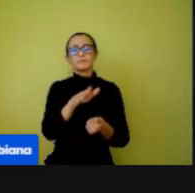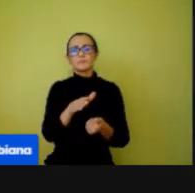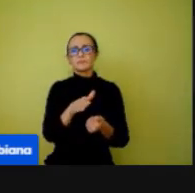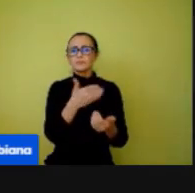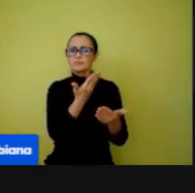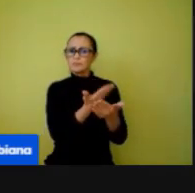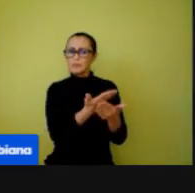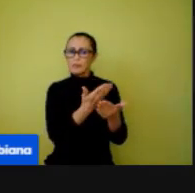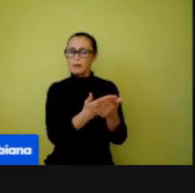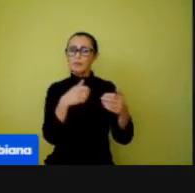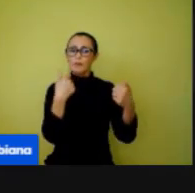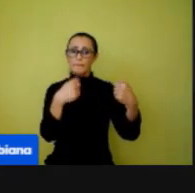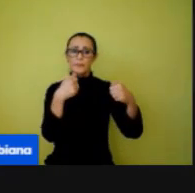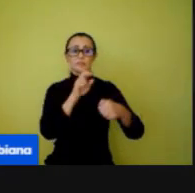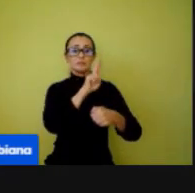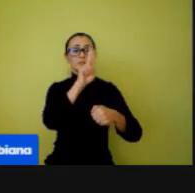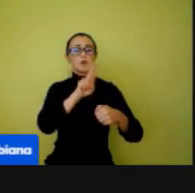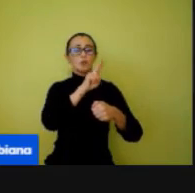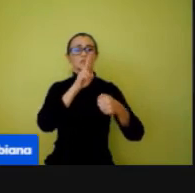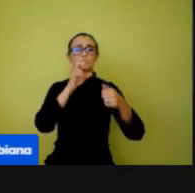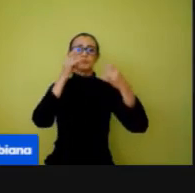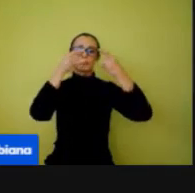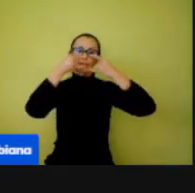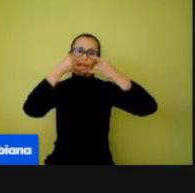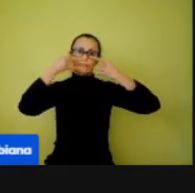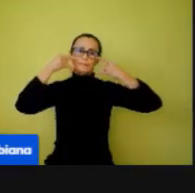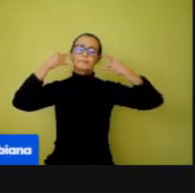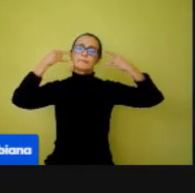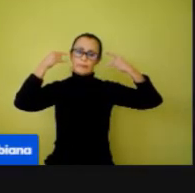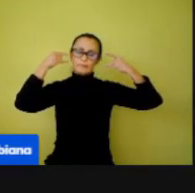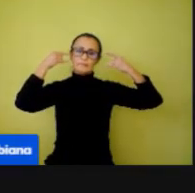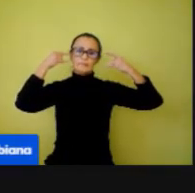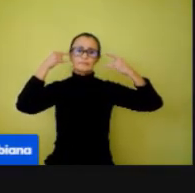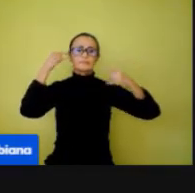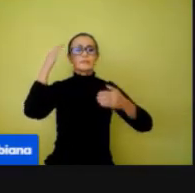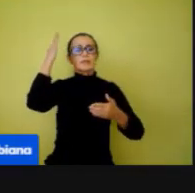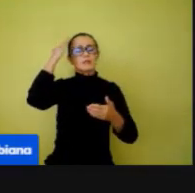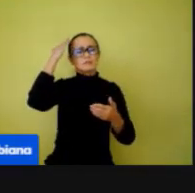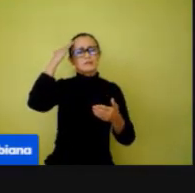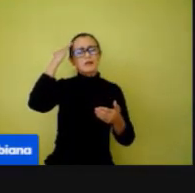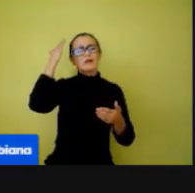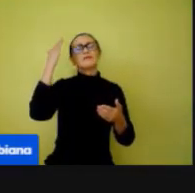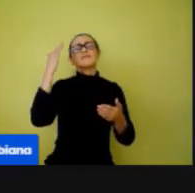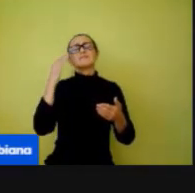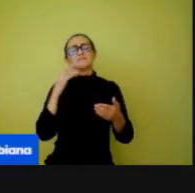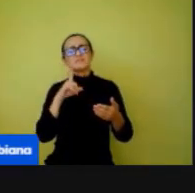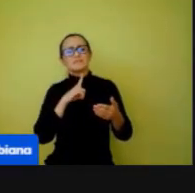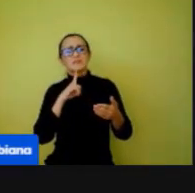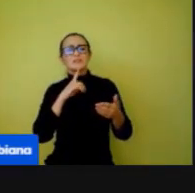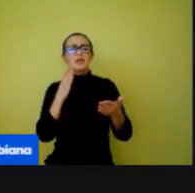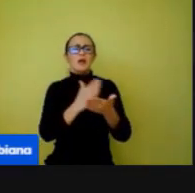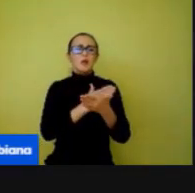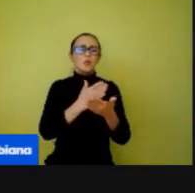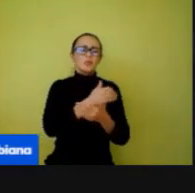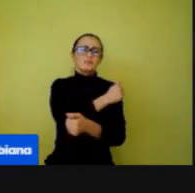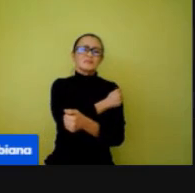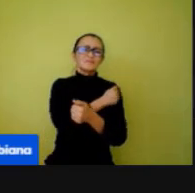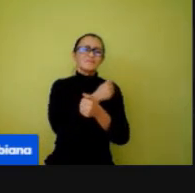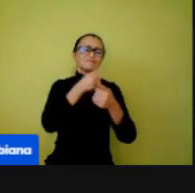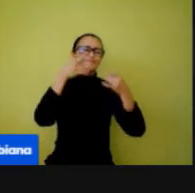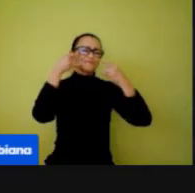deve-se fazer uso de máscara. A gente sabe que vai ter questões daqueles alunos que vão querer tirar, que vão se sentir